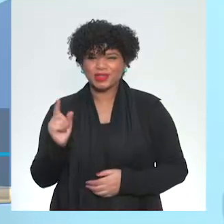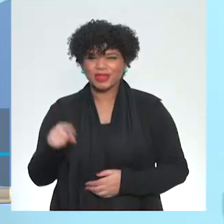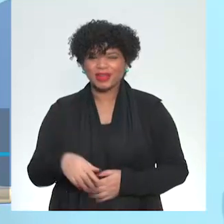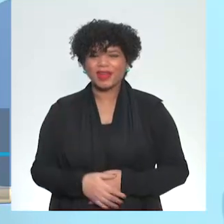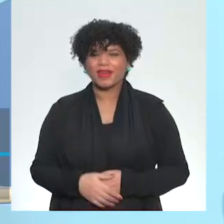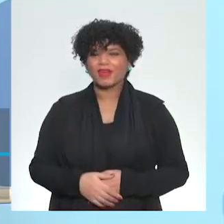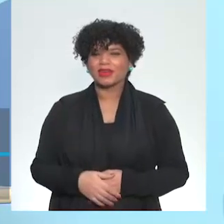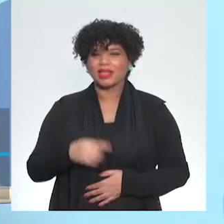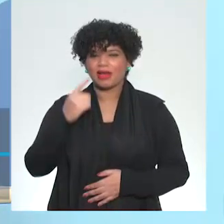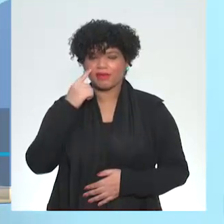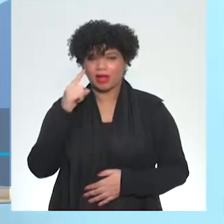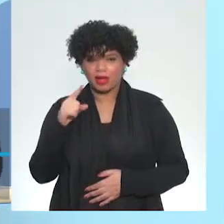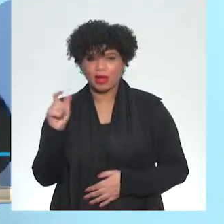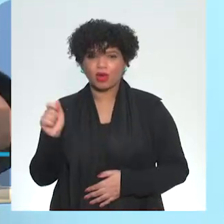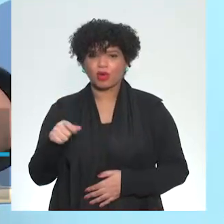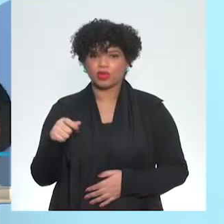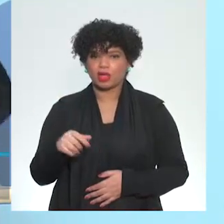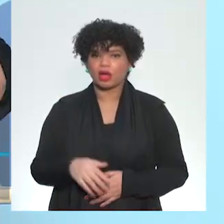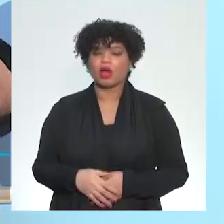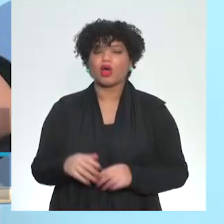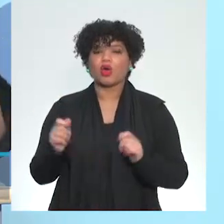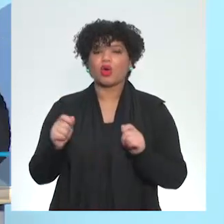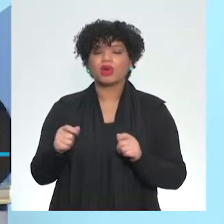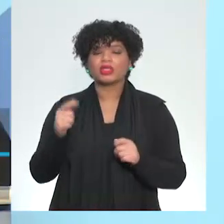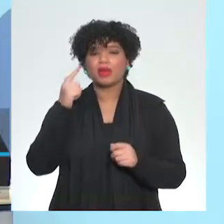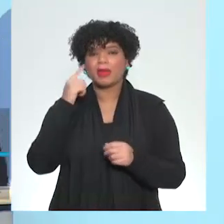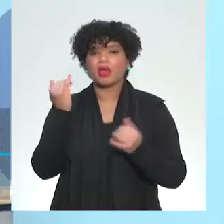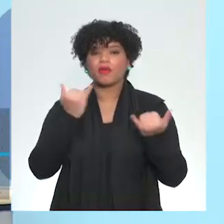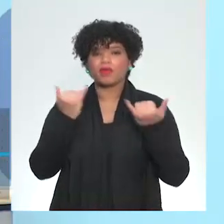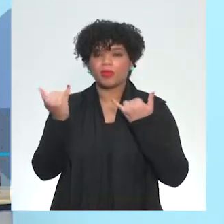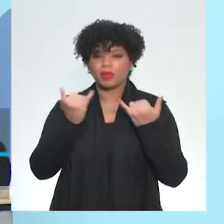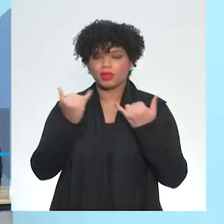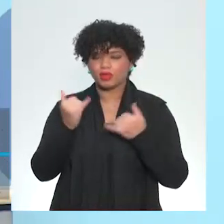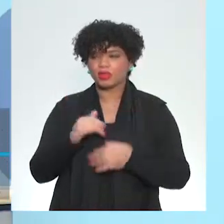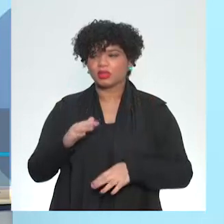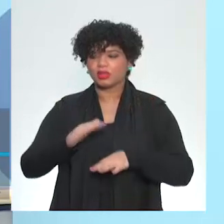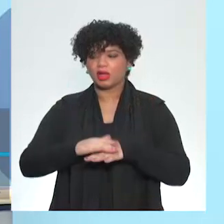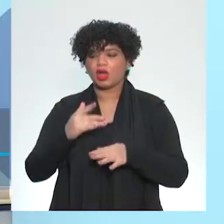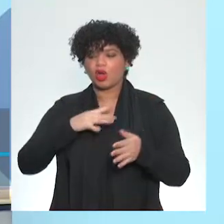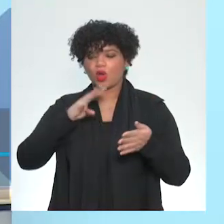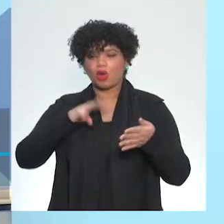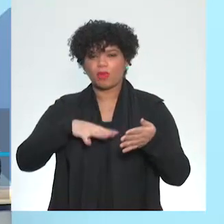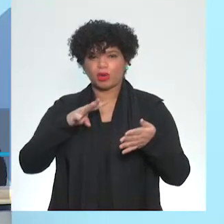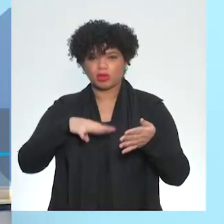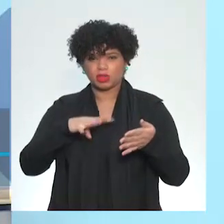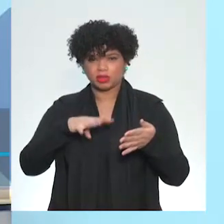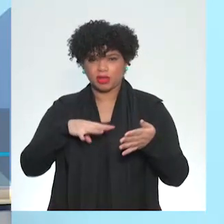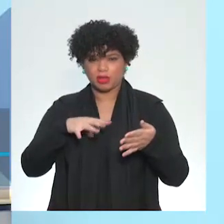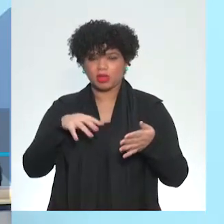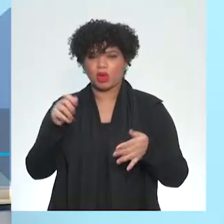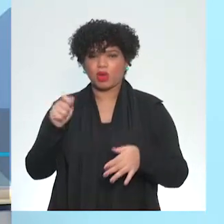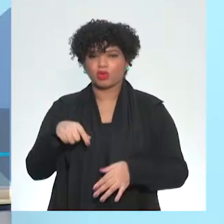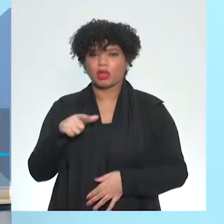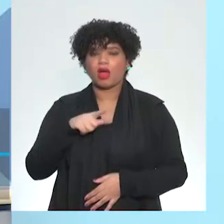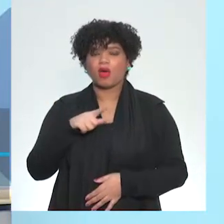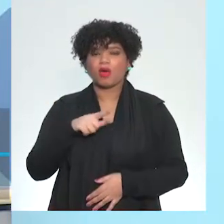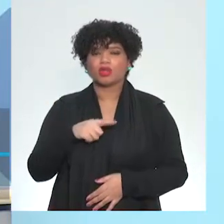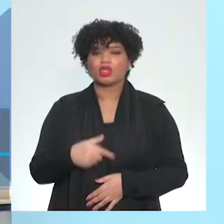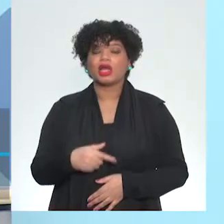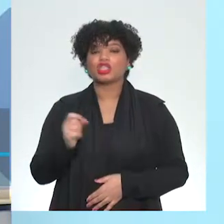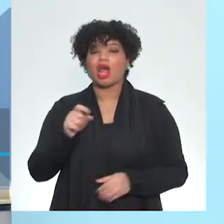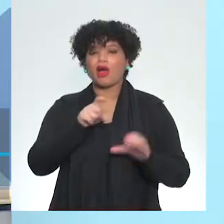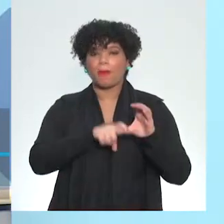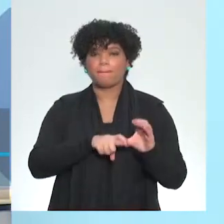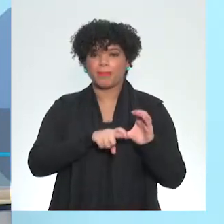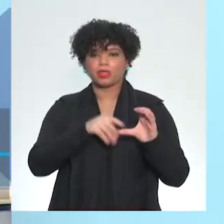então, você, claro, vai deixar claro quais são as informações e tudo mais, mas o processamento meio que já vem ali, vamos dizer, no código-fonte.